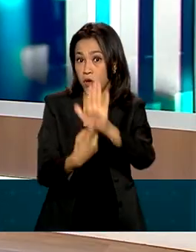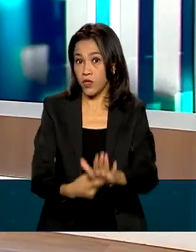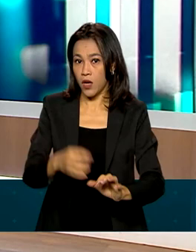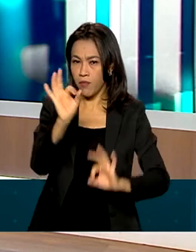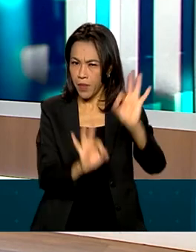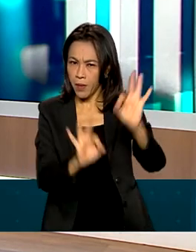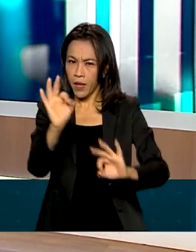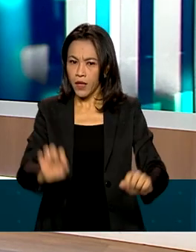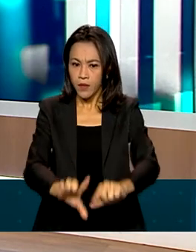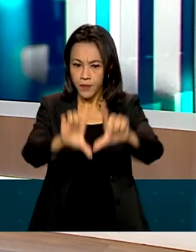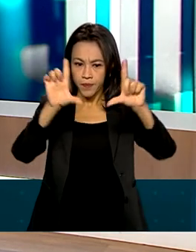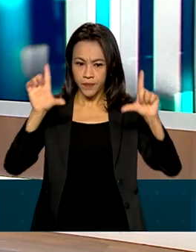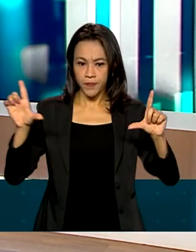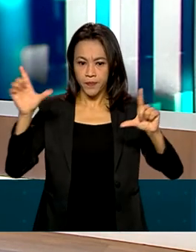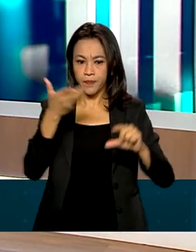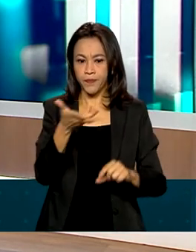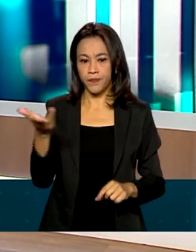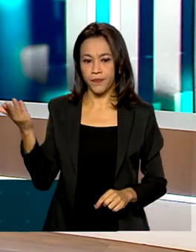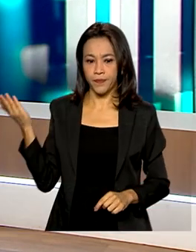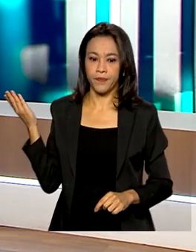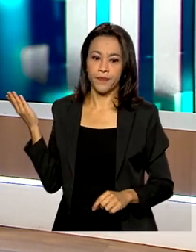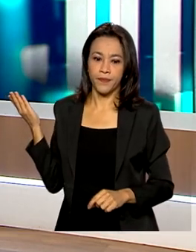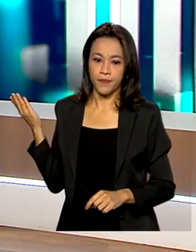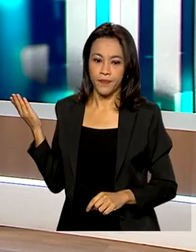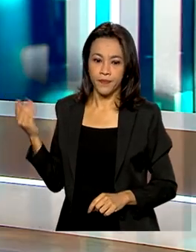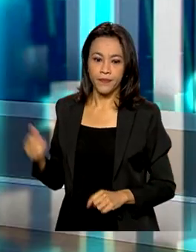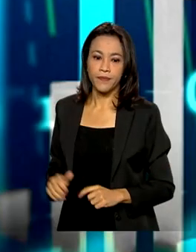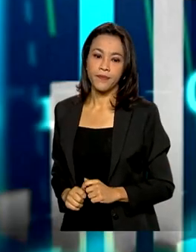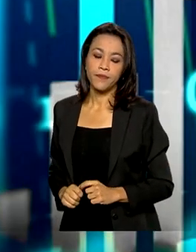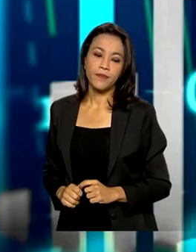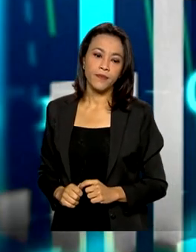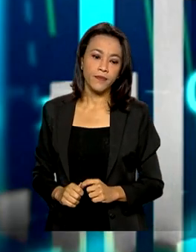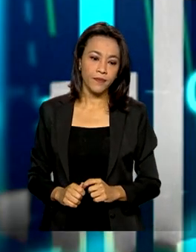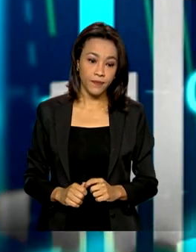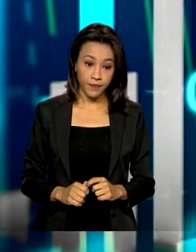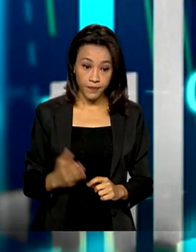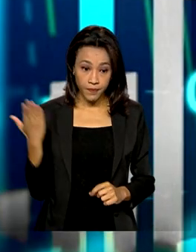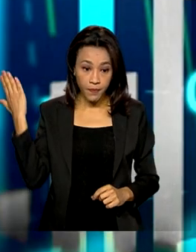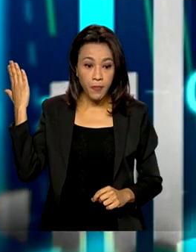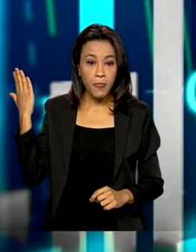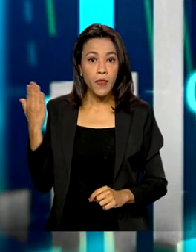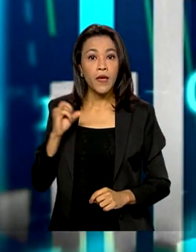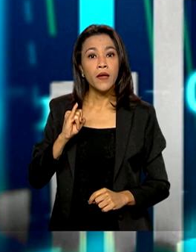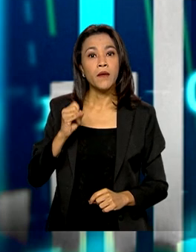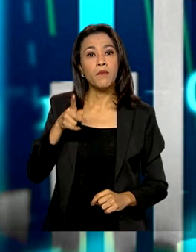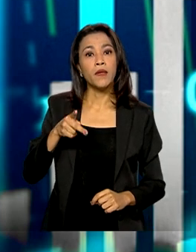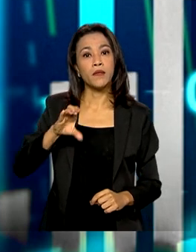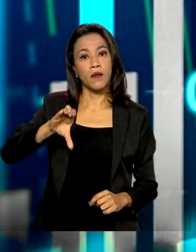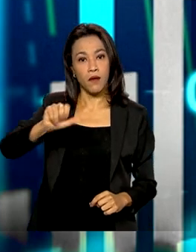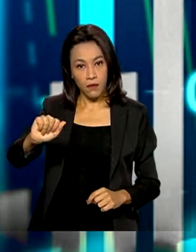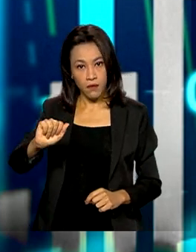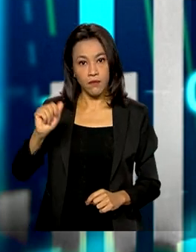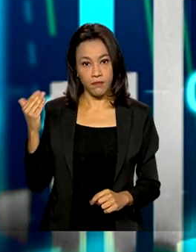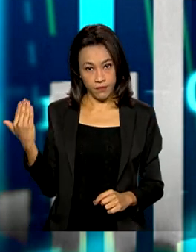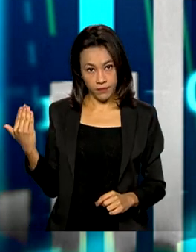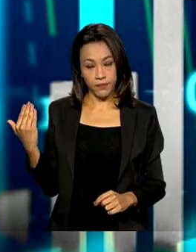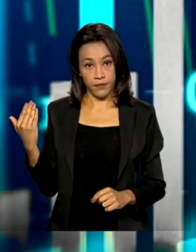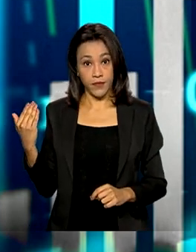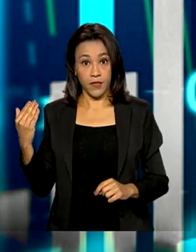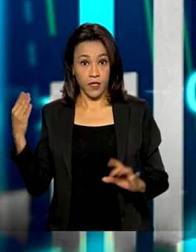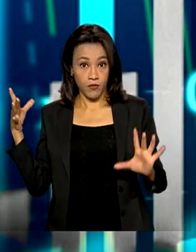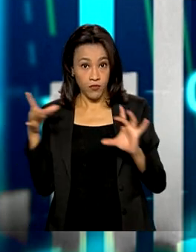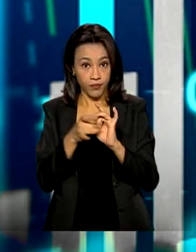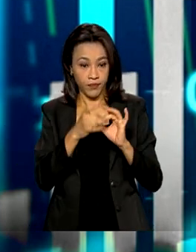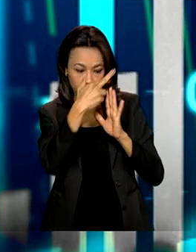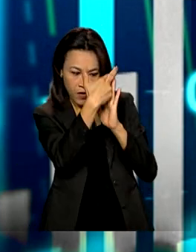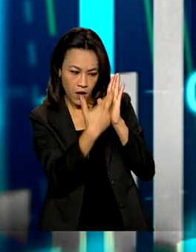preparada pela nossa equipe de produção do nosso jornal. O IPCA, pelo boletim Focus, do